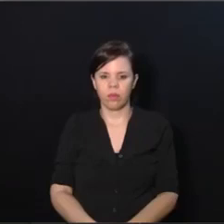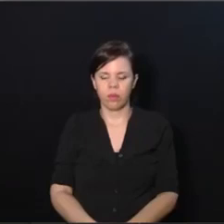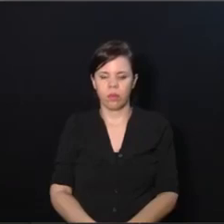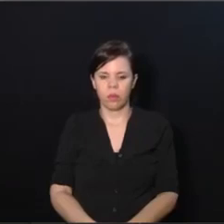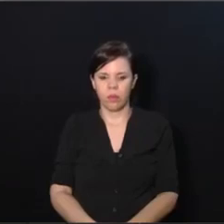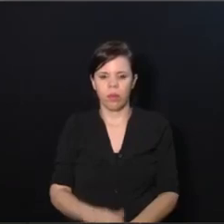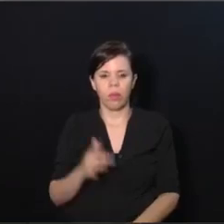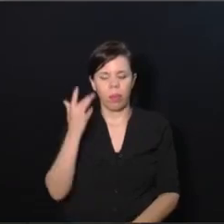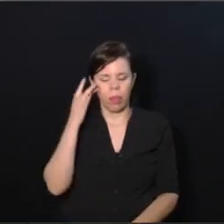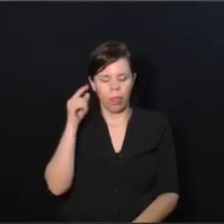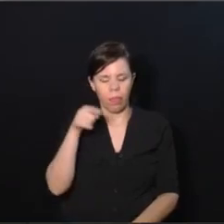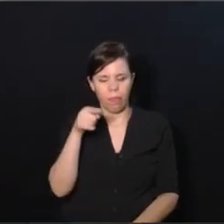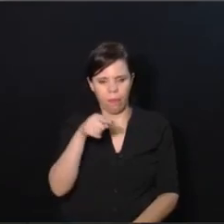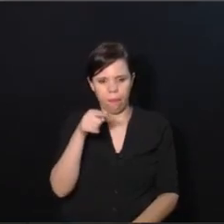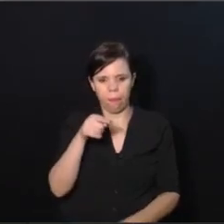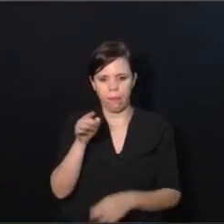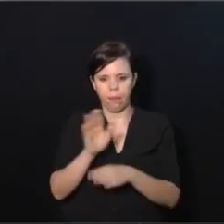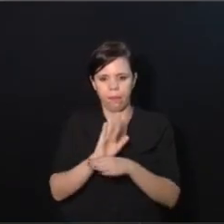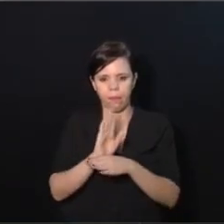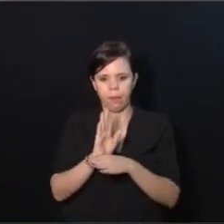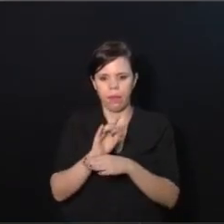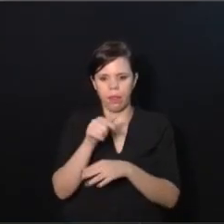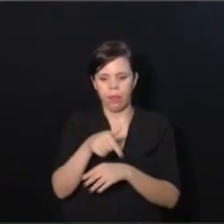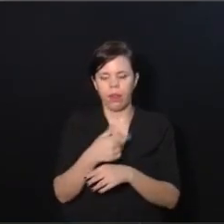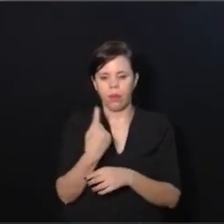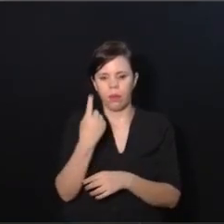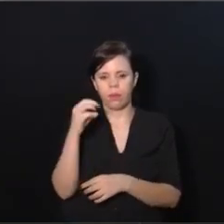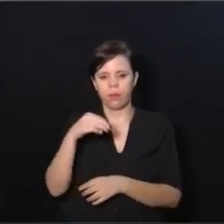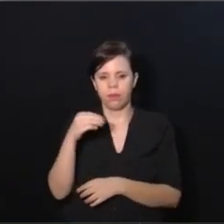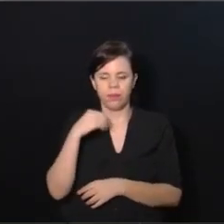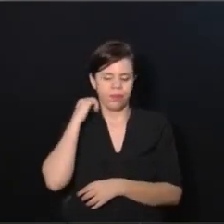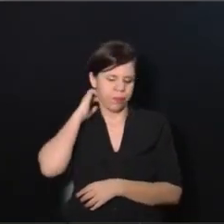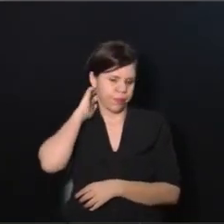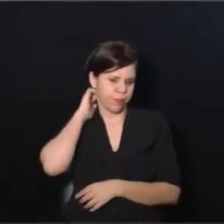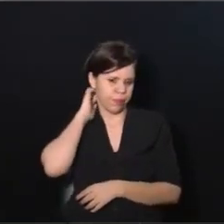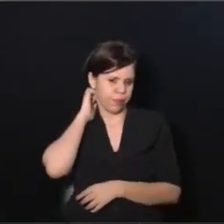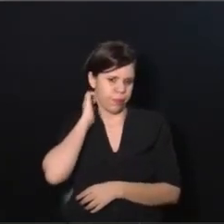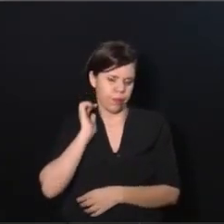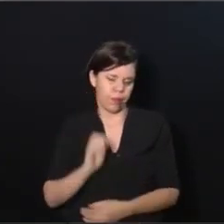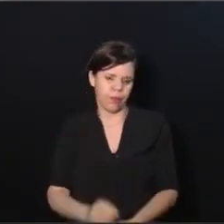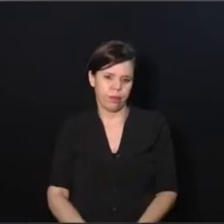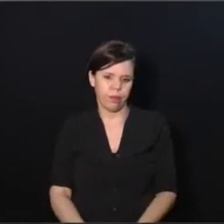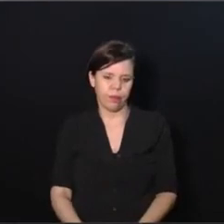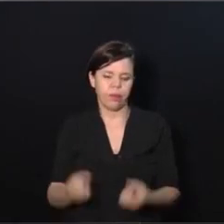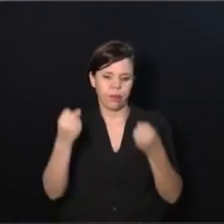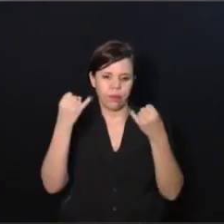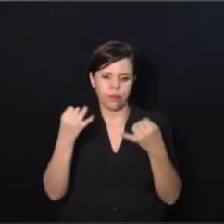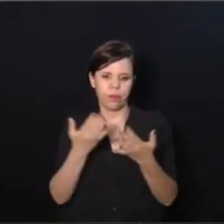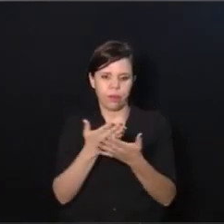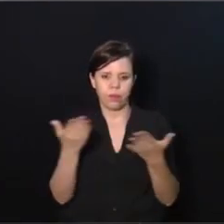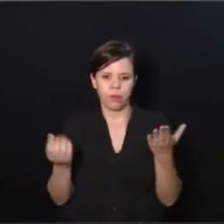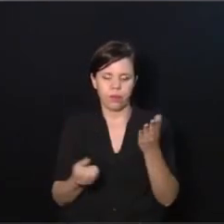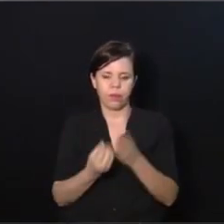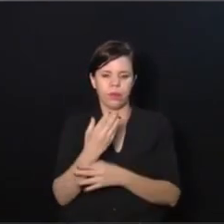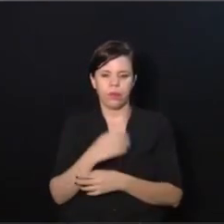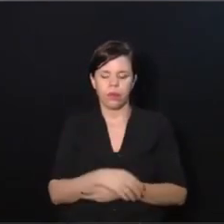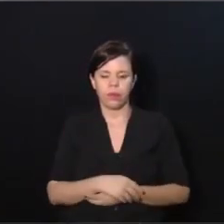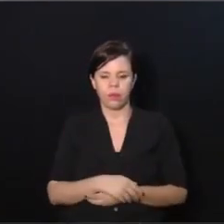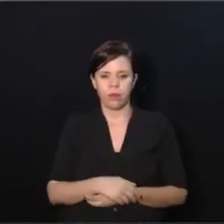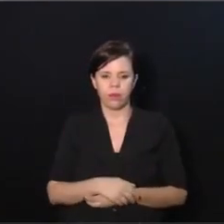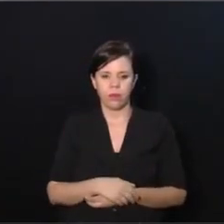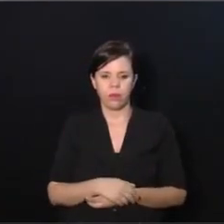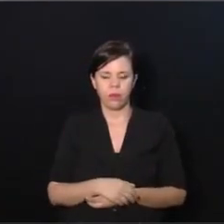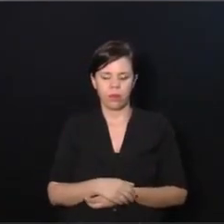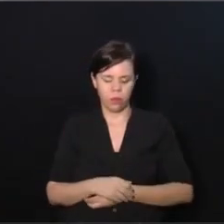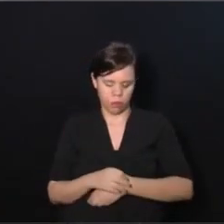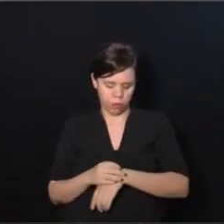Eu acho que esse vídeo, ele é de um minuto e pouquinho, tá, gente? Eu vou explicar para vocês o que acontece, eu estou